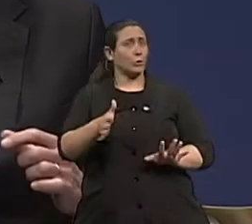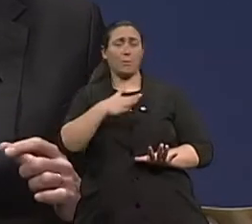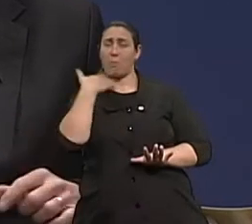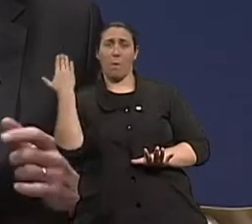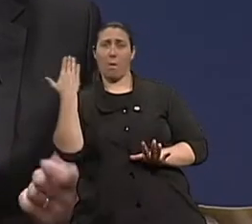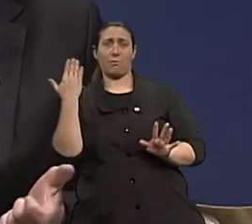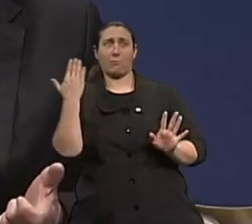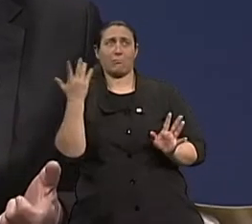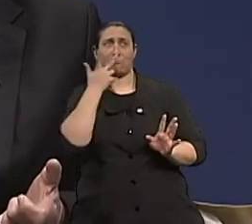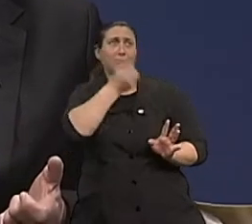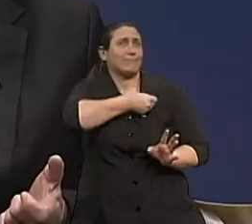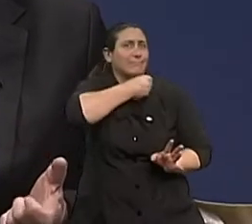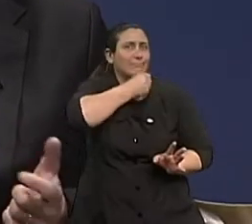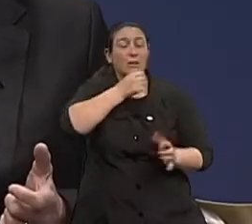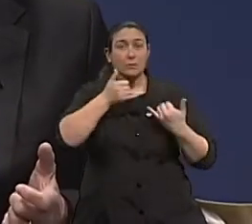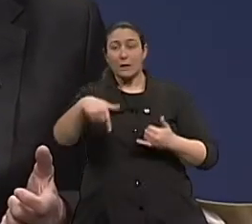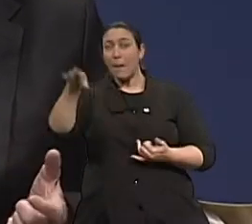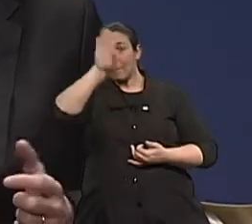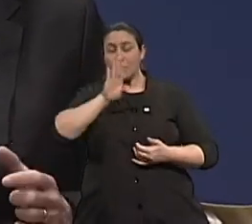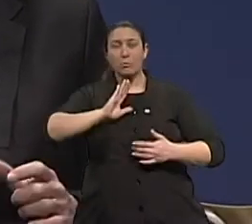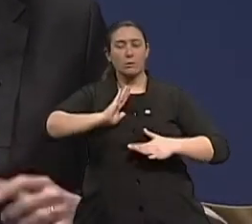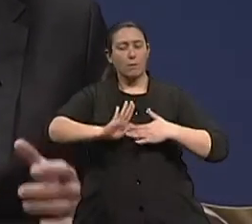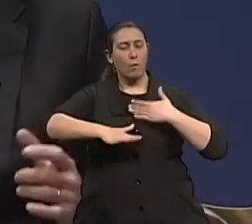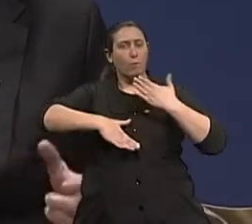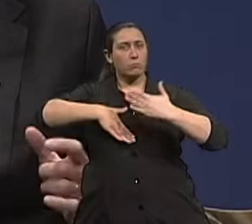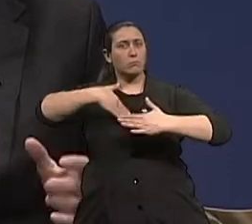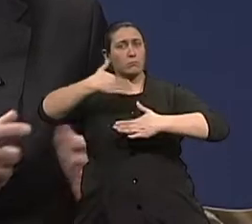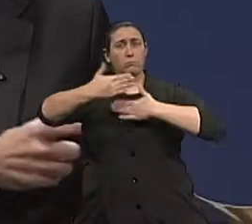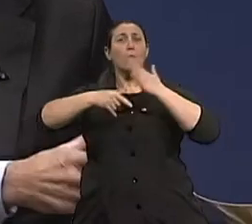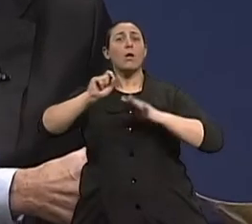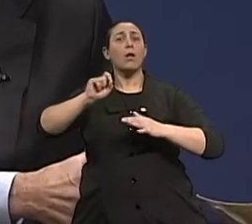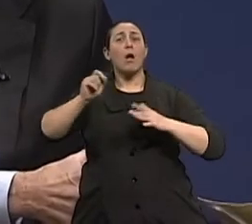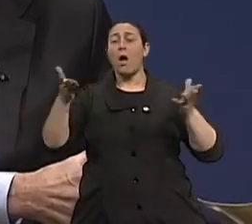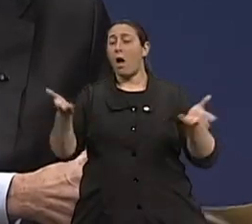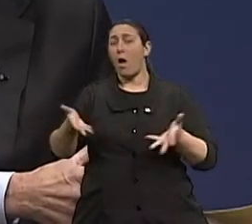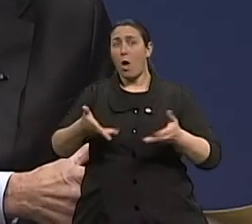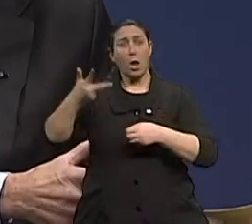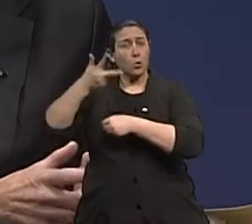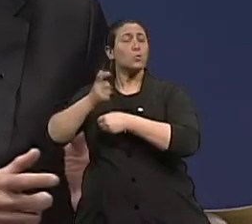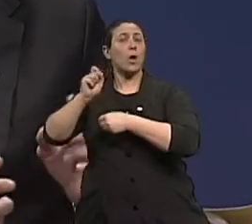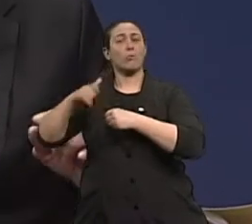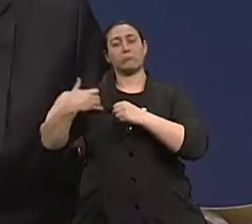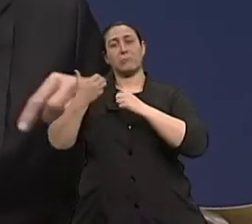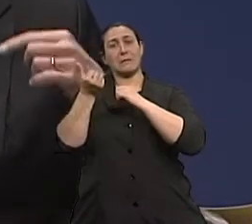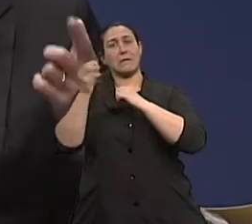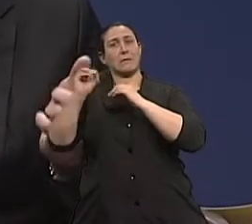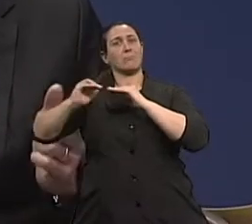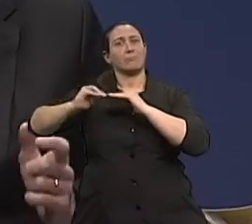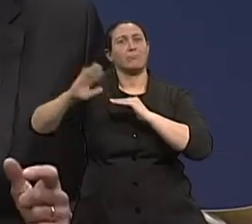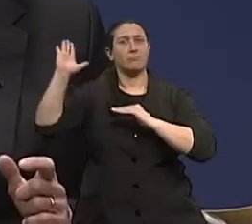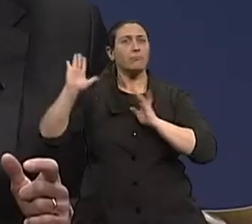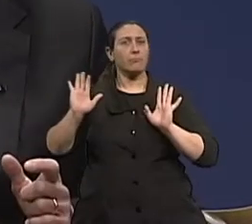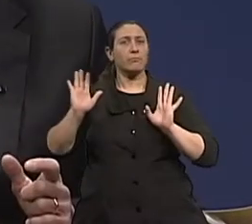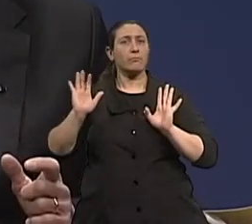países em desenvolvimento como no Brasil, é a idade, se é considerado idoso, aquele que tem 60 ou mais, né? Nos países envolvidos